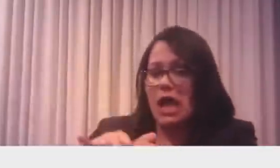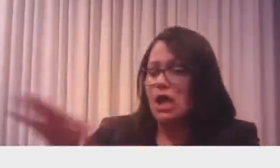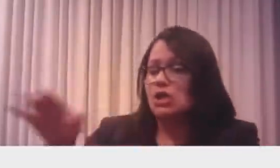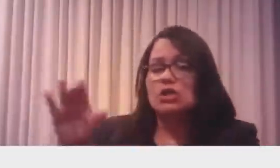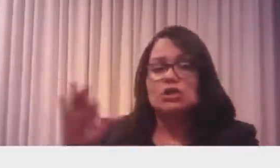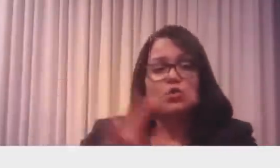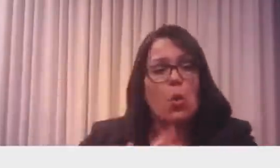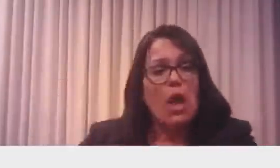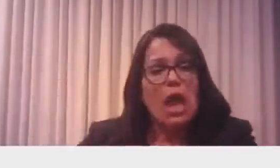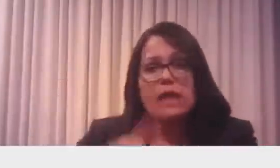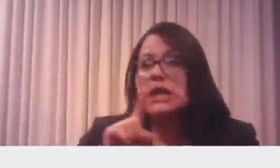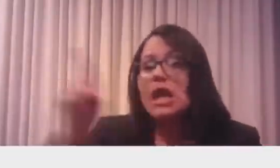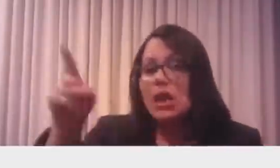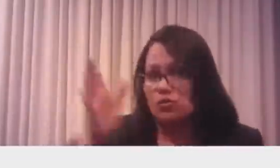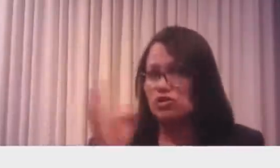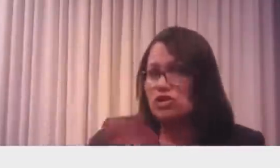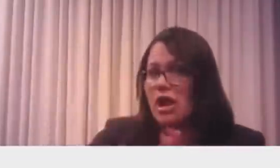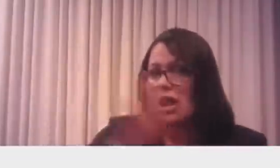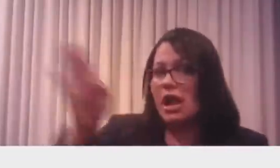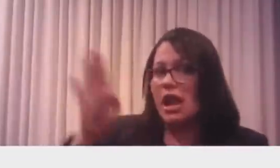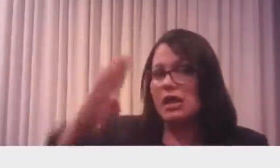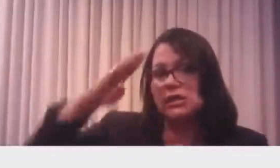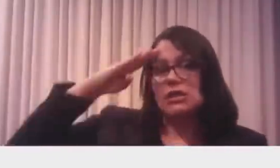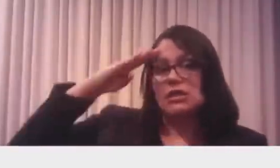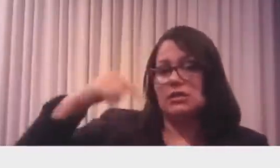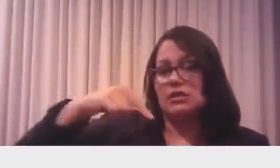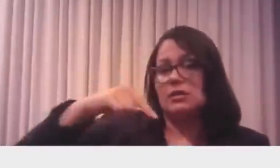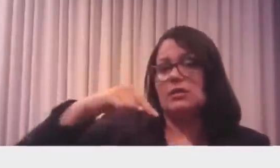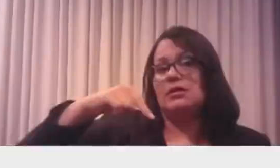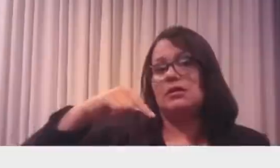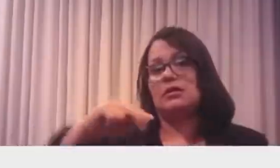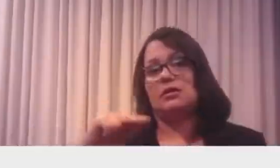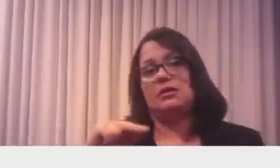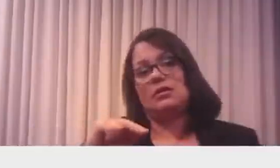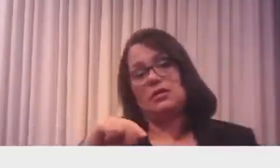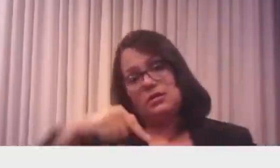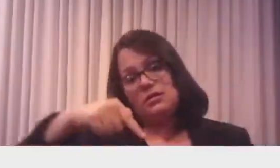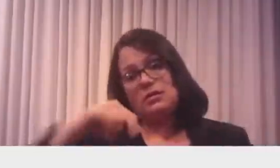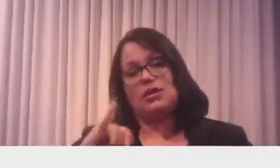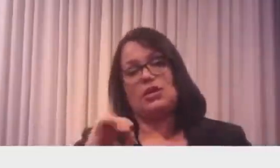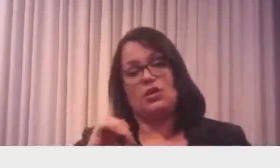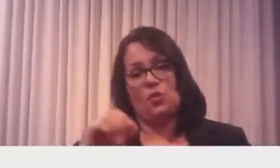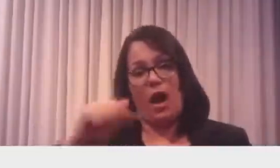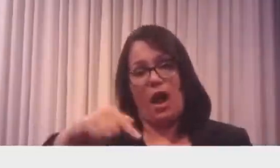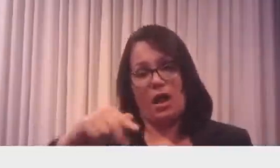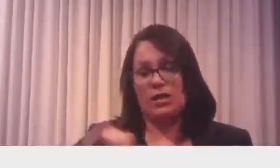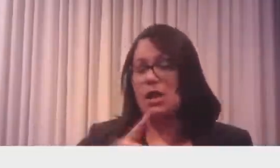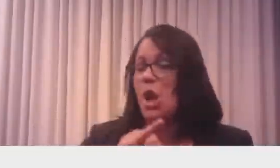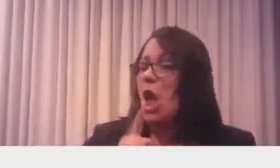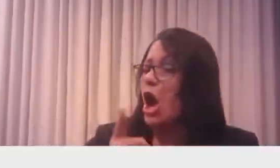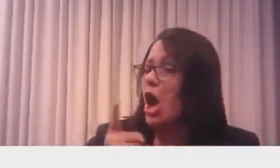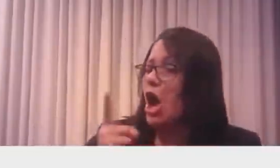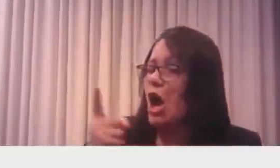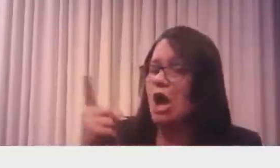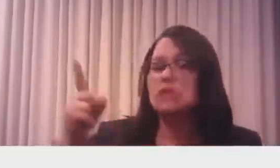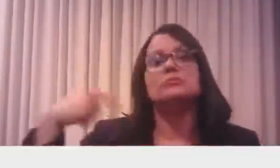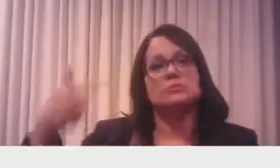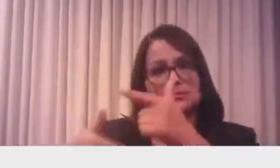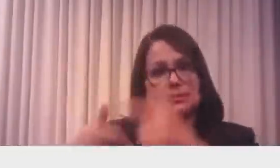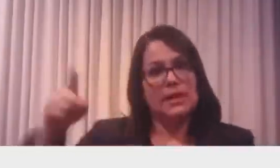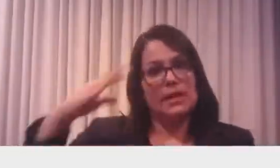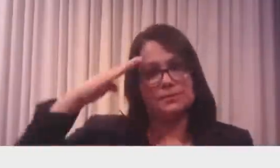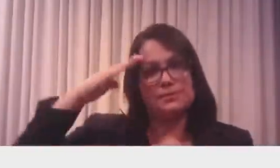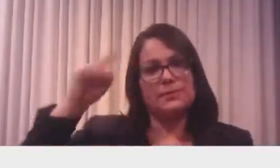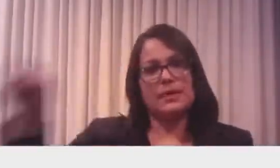Lá em Newark. Você viu em Newark há muito tempo. Agora em Newark está diferente. Tem asfalto. No meu tempo eu não tinha asfalto. Vamos supor que alguém fosse acometido de uma doença lá em